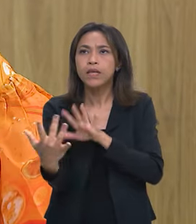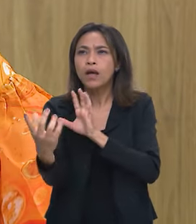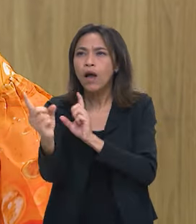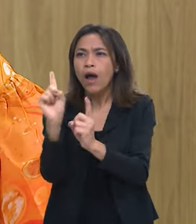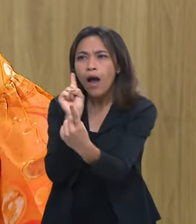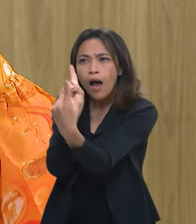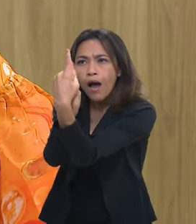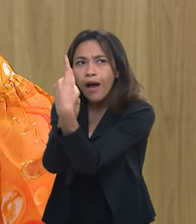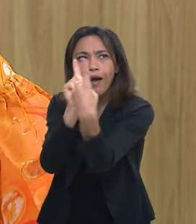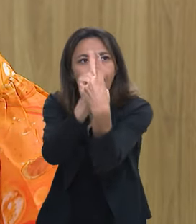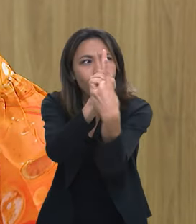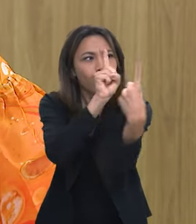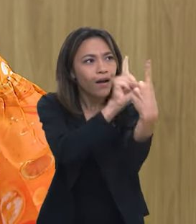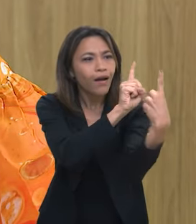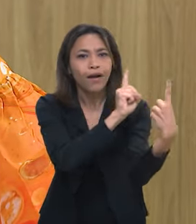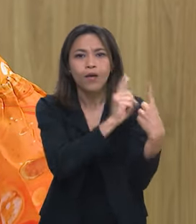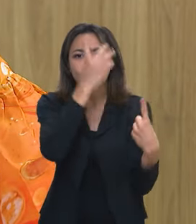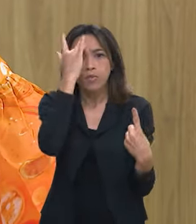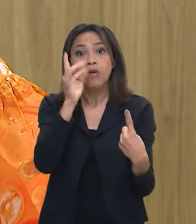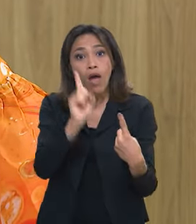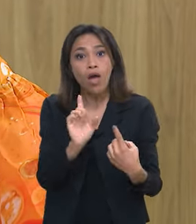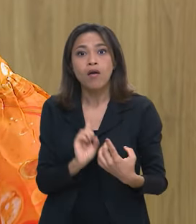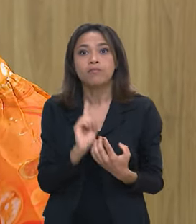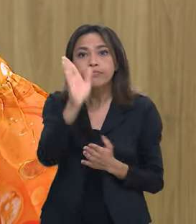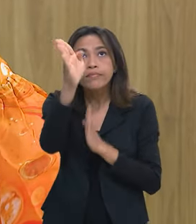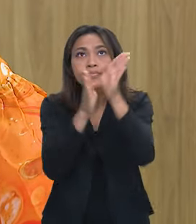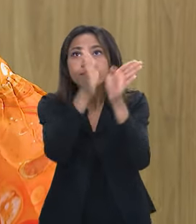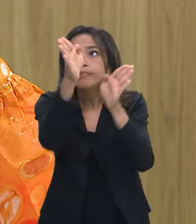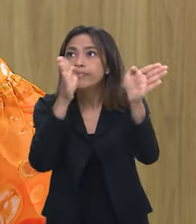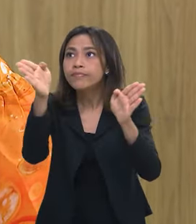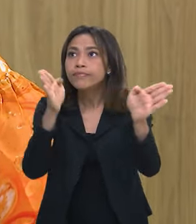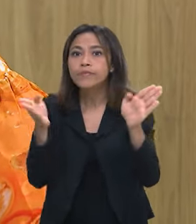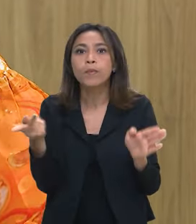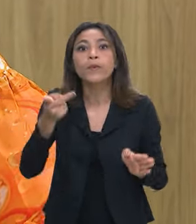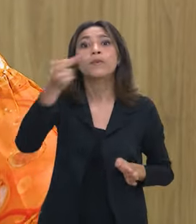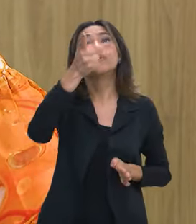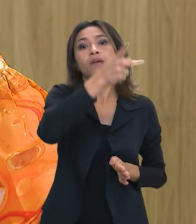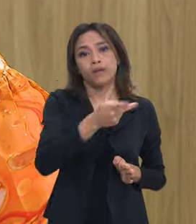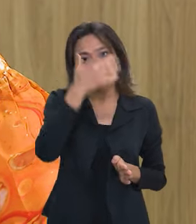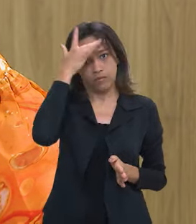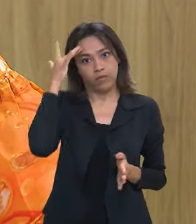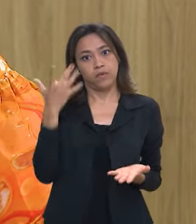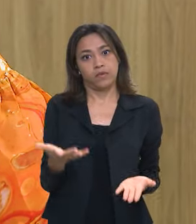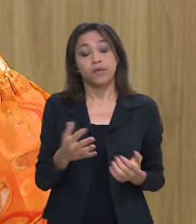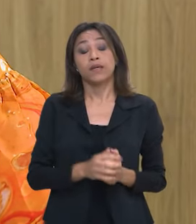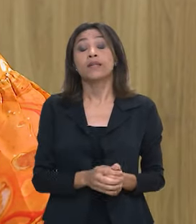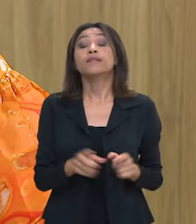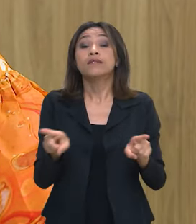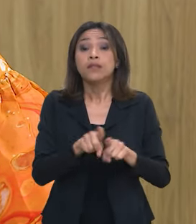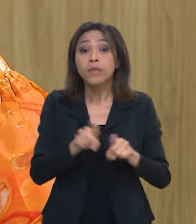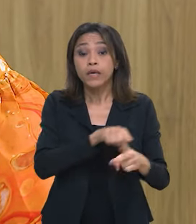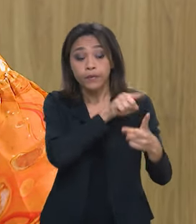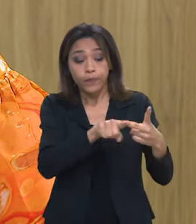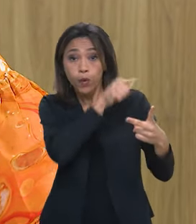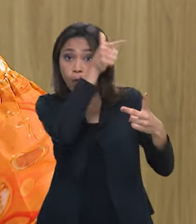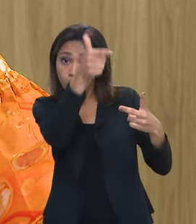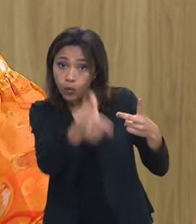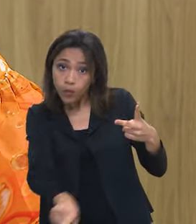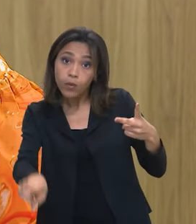contato com a população, essa busca ativa que é o termo técnico que se usa. Além disso, estaremos